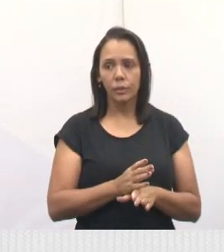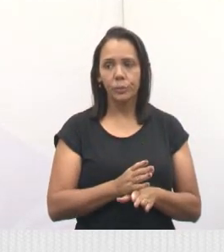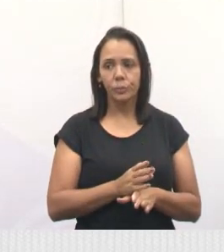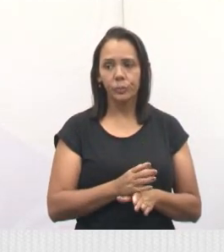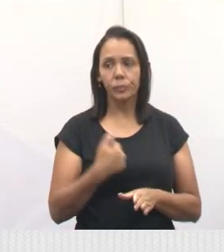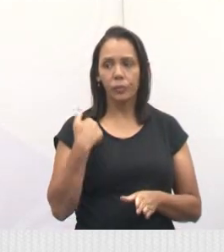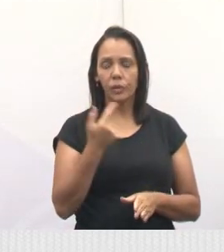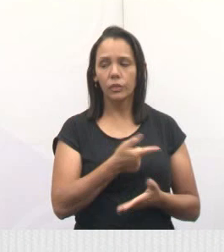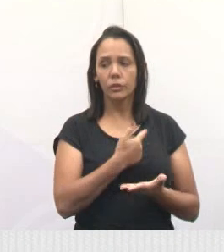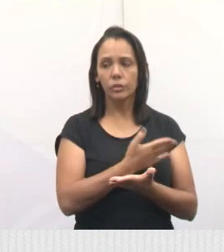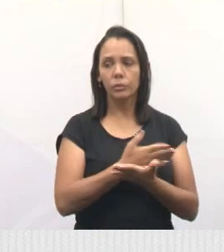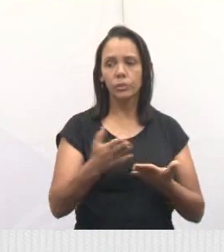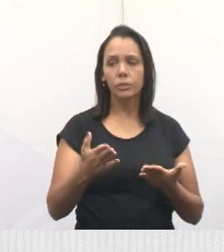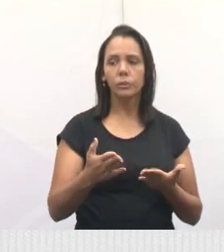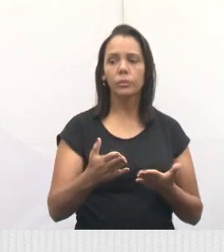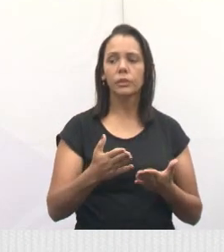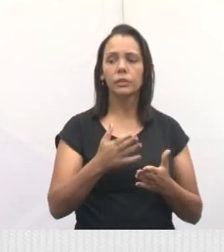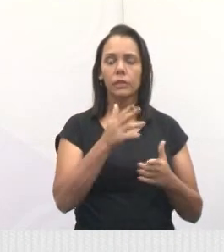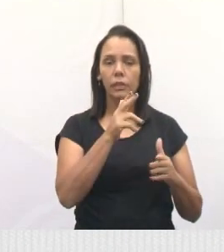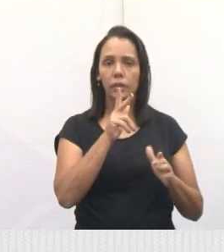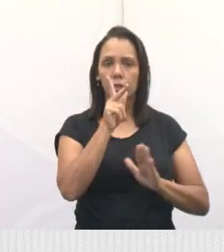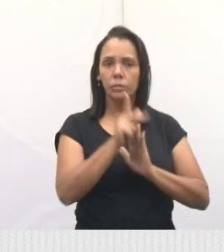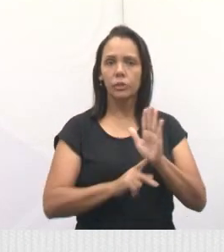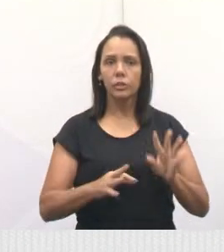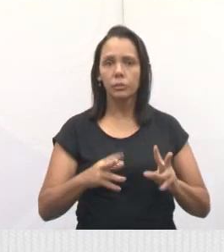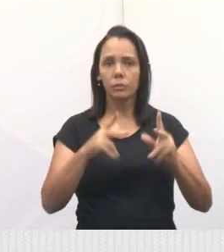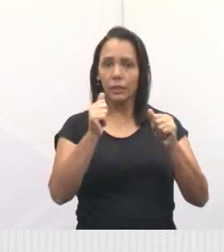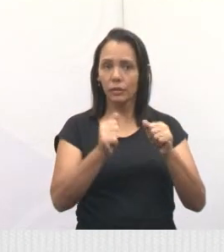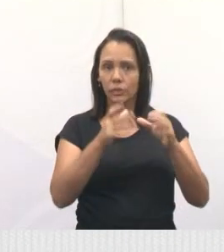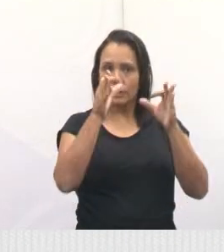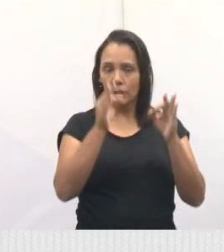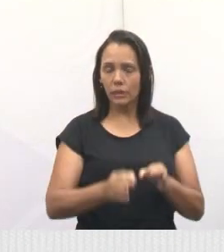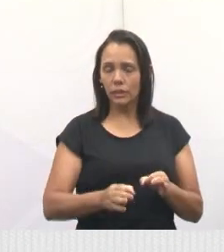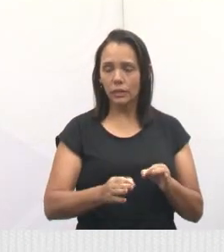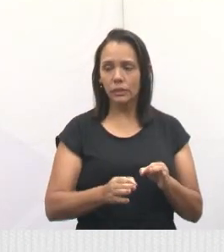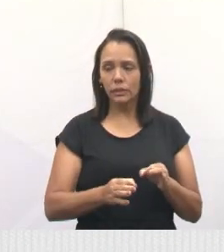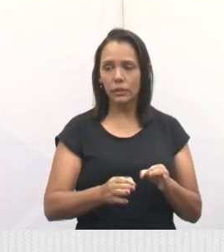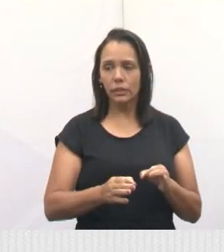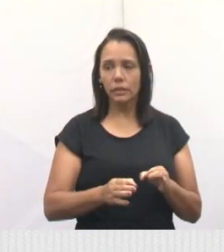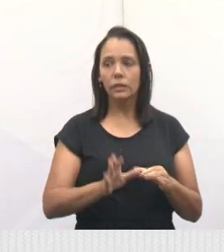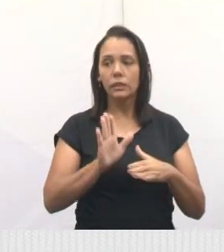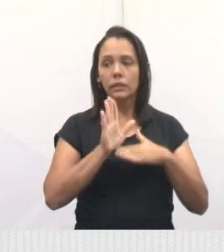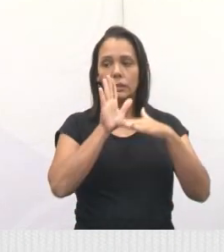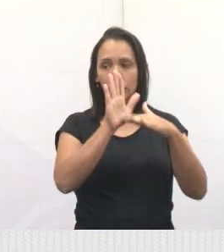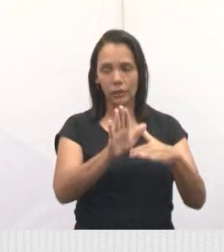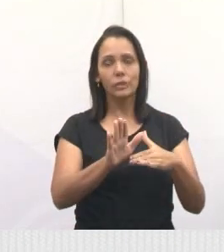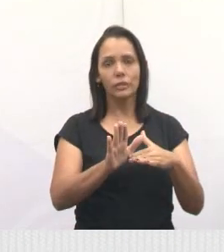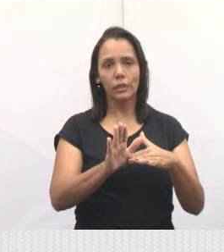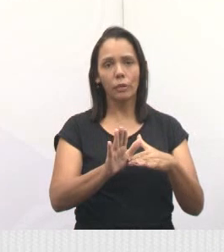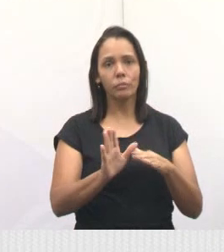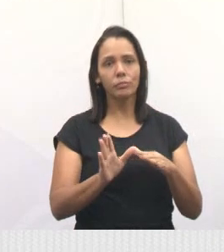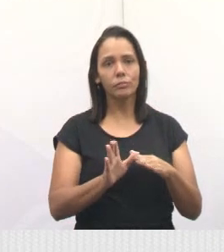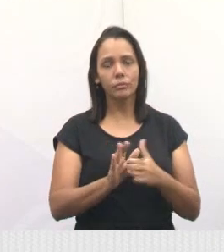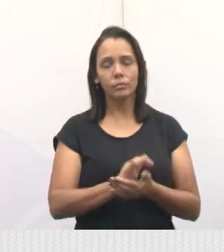E nós vamos começar aí esse projeto maravilhoso, que eu tenho certeza que só vai acrescentar para a causa animal aqui em Jacareí.